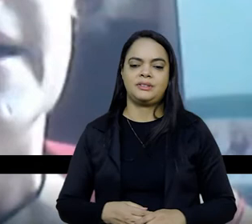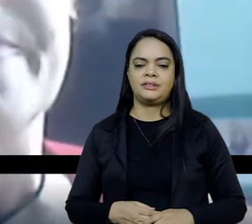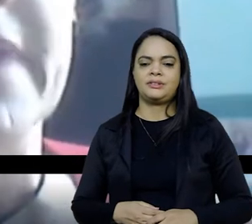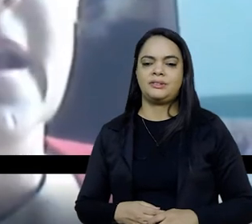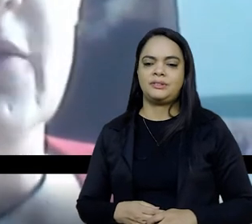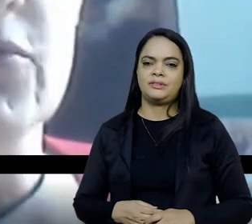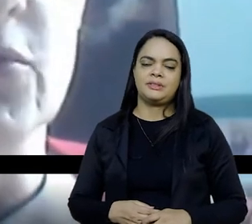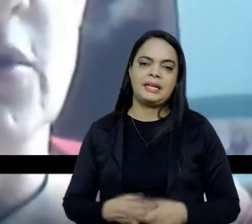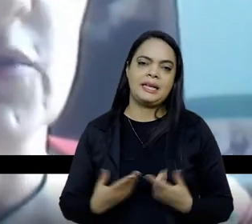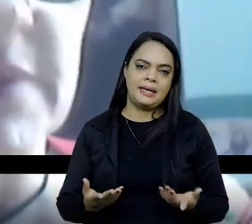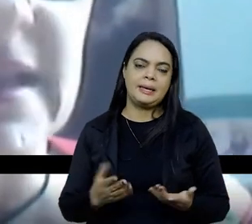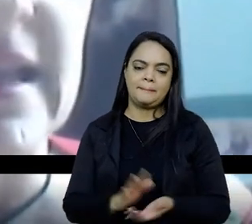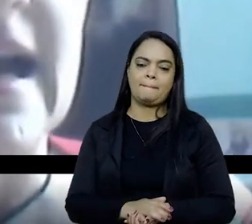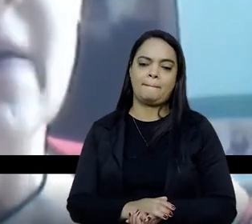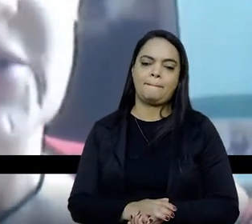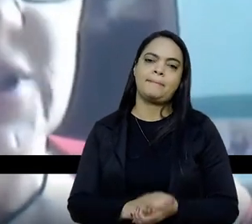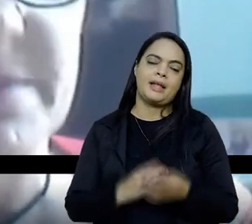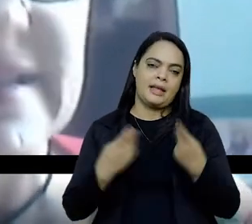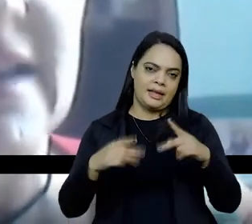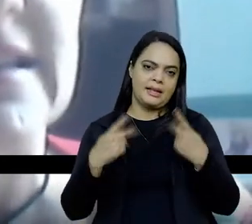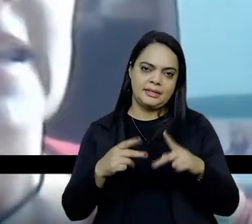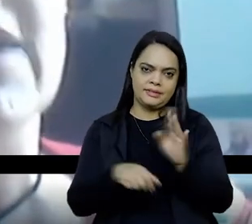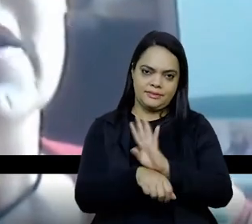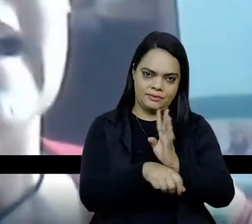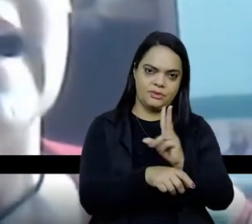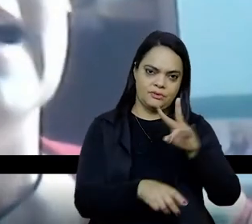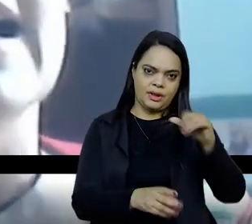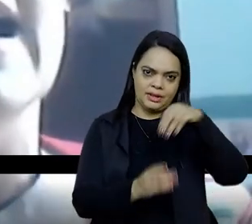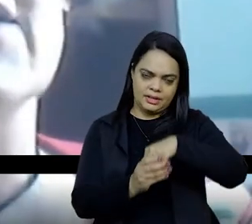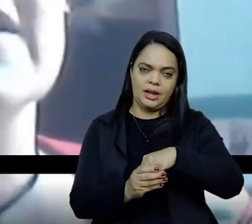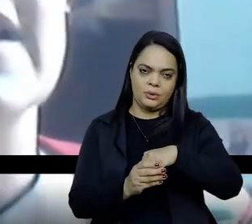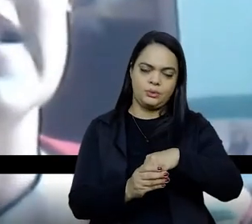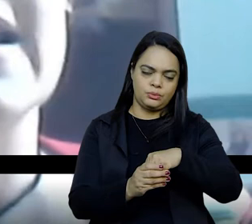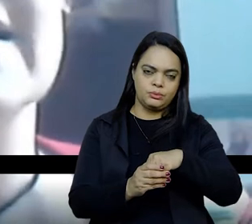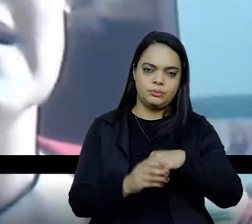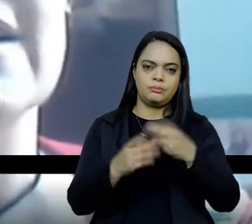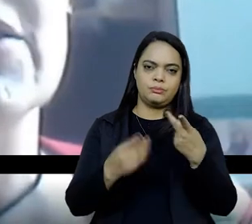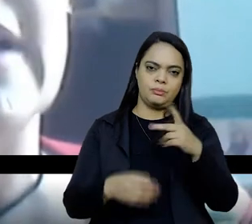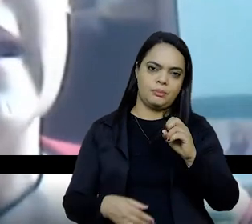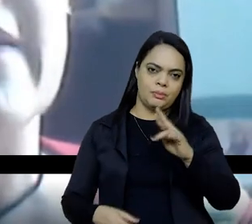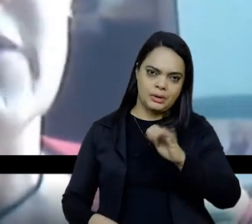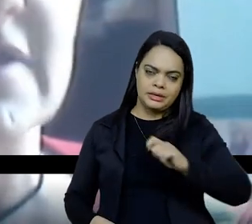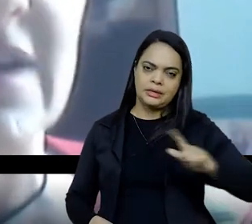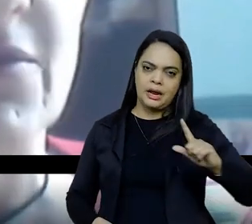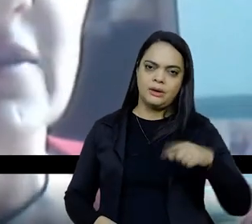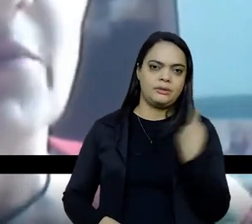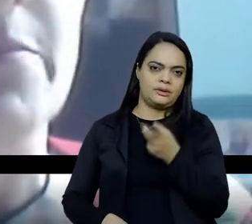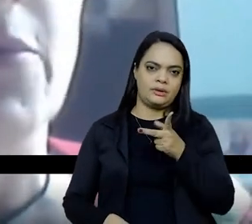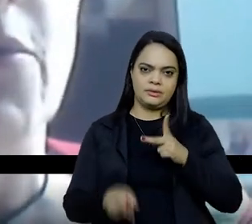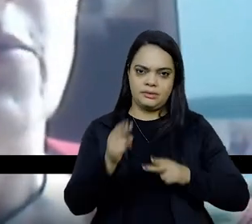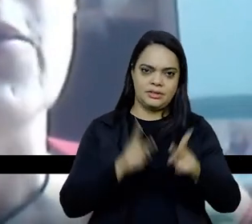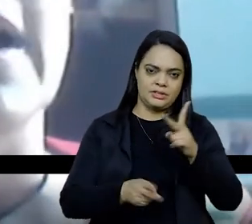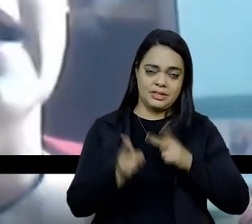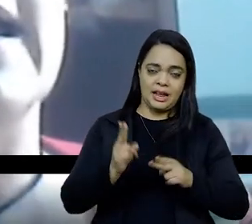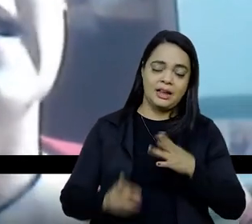nosso material, a gente está pensando até em editar, acho que seria interessante você contar um